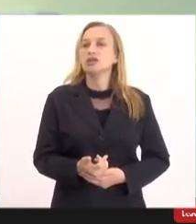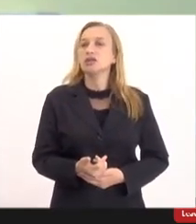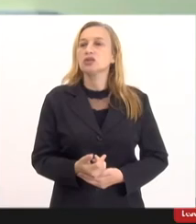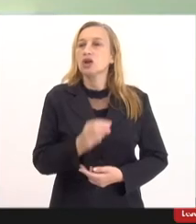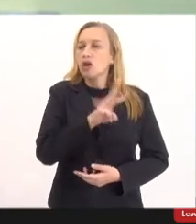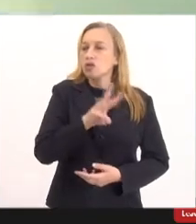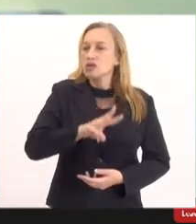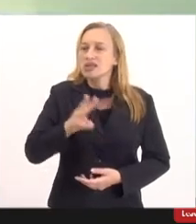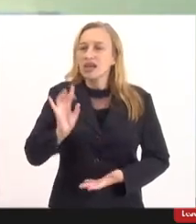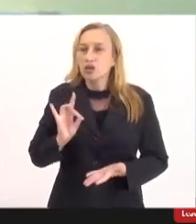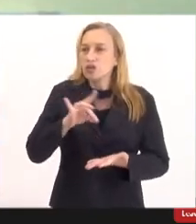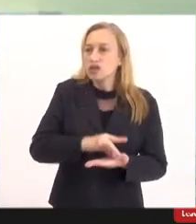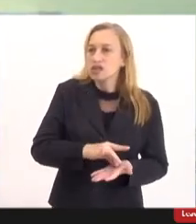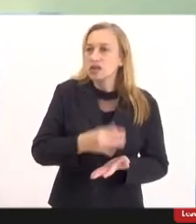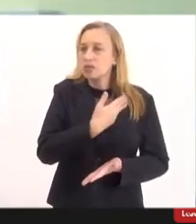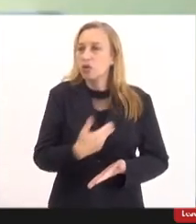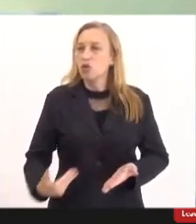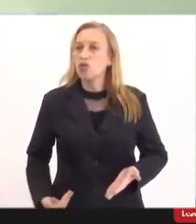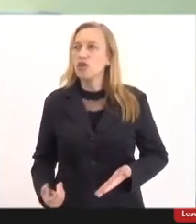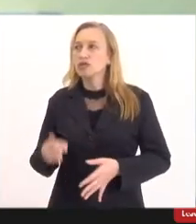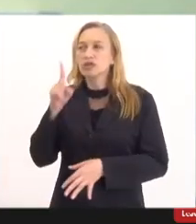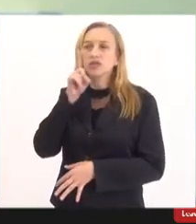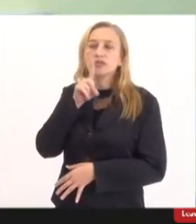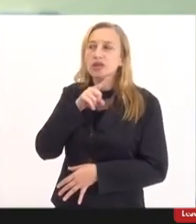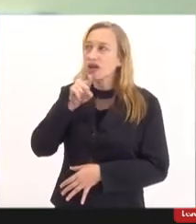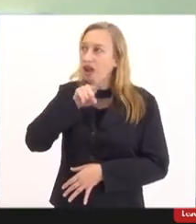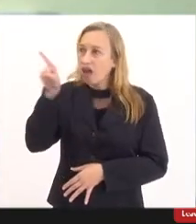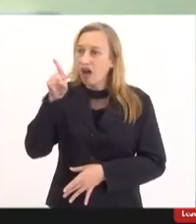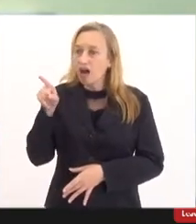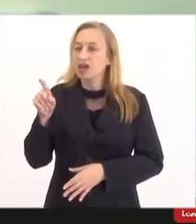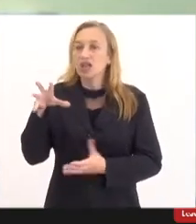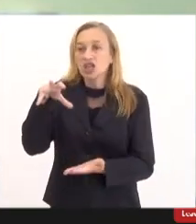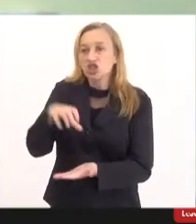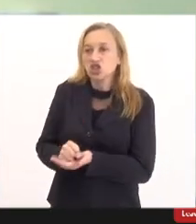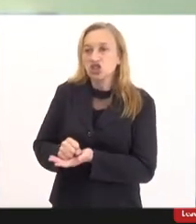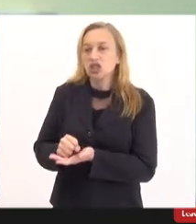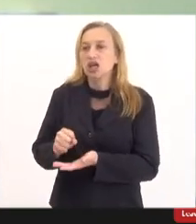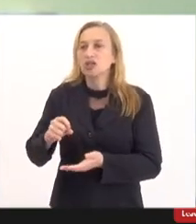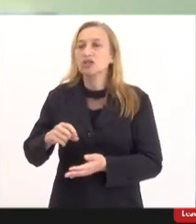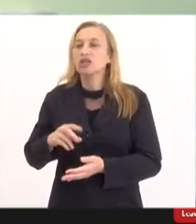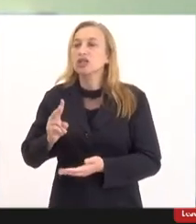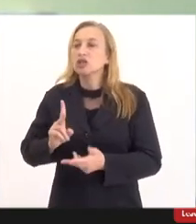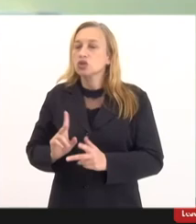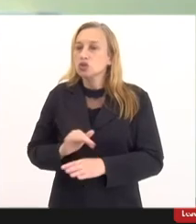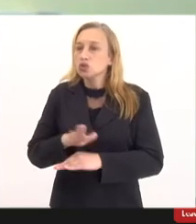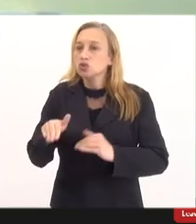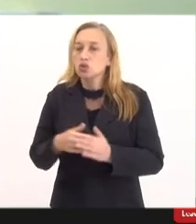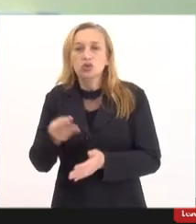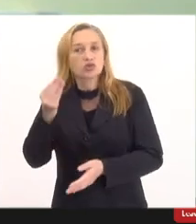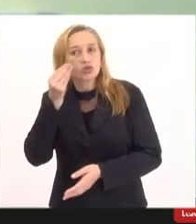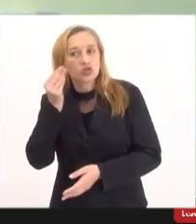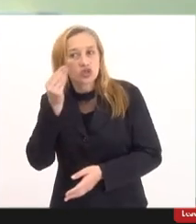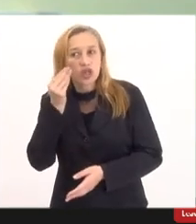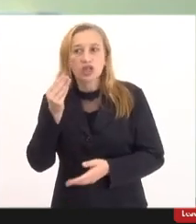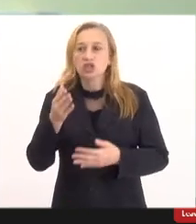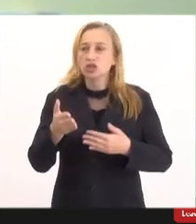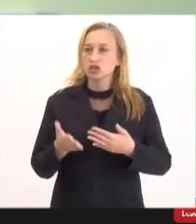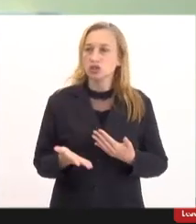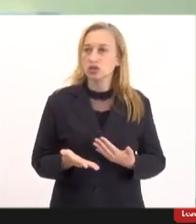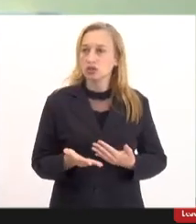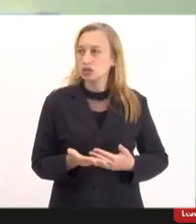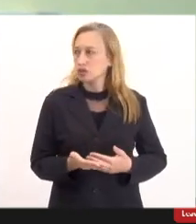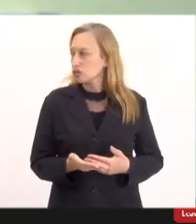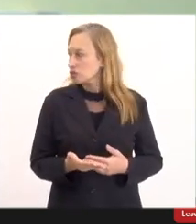site oficial do governo norte-americano lá são registrados então todos os ensaios clínicos qualquer mudança